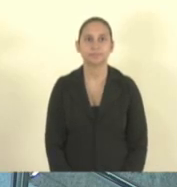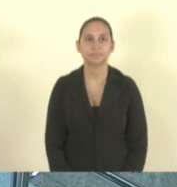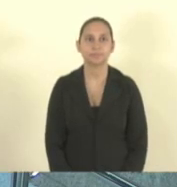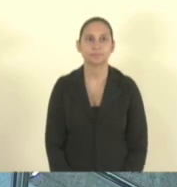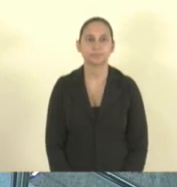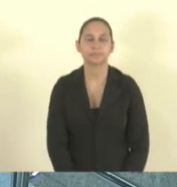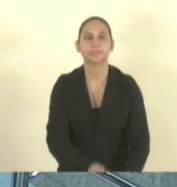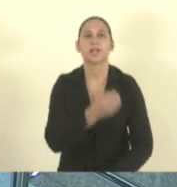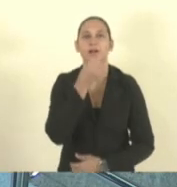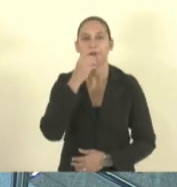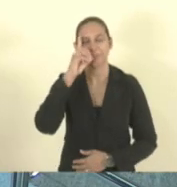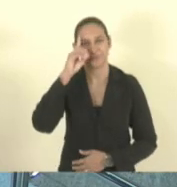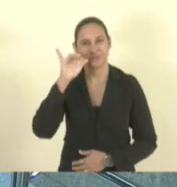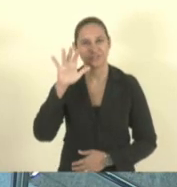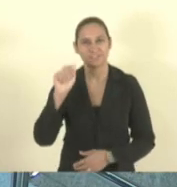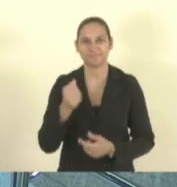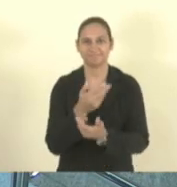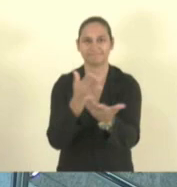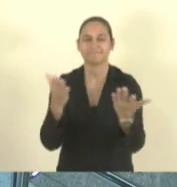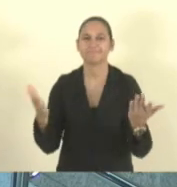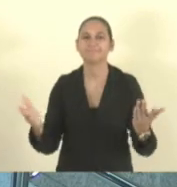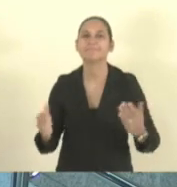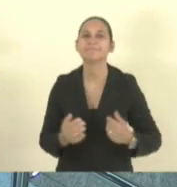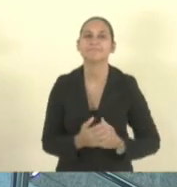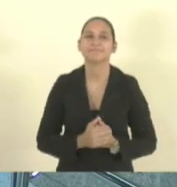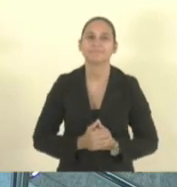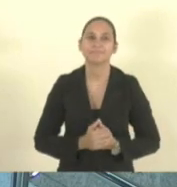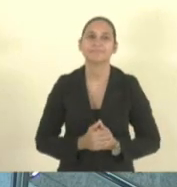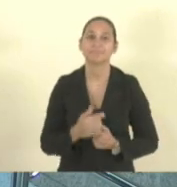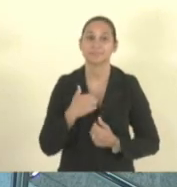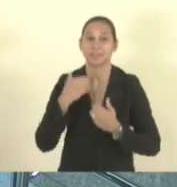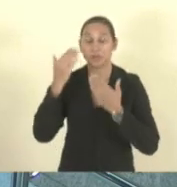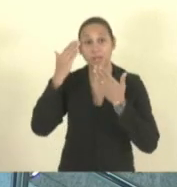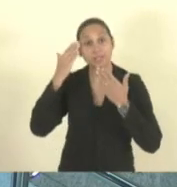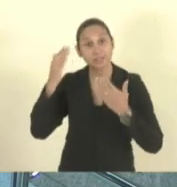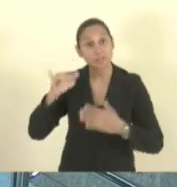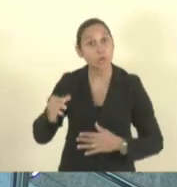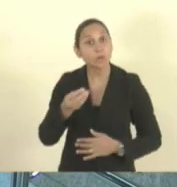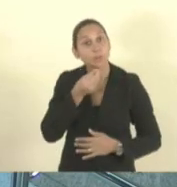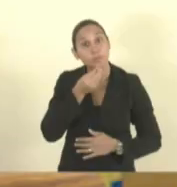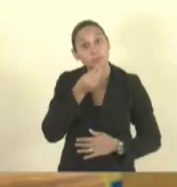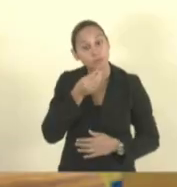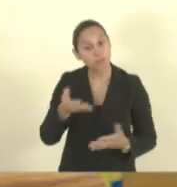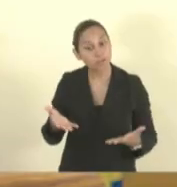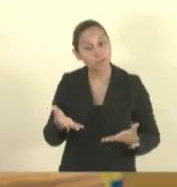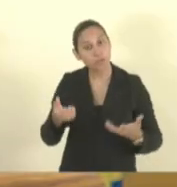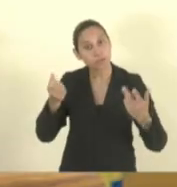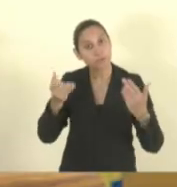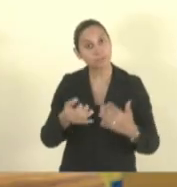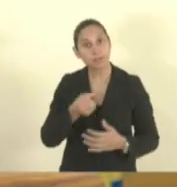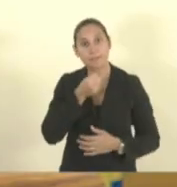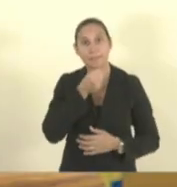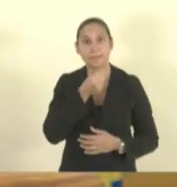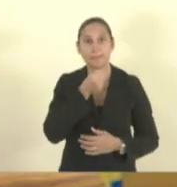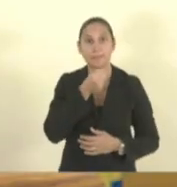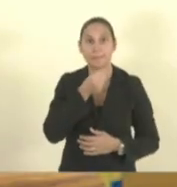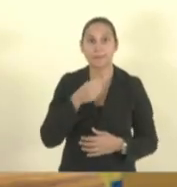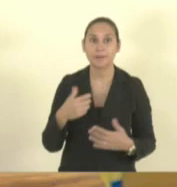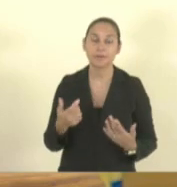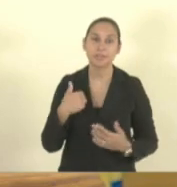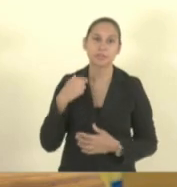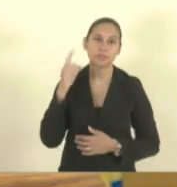bom dia bom dia bom a todos agradeço a possibilidade de falar peço desculpa pela dificuldade da